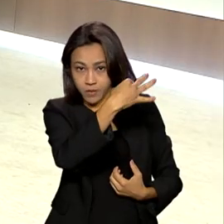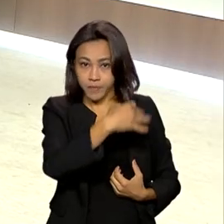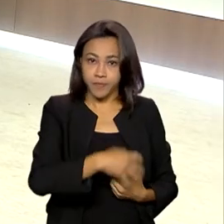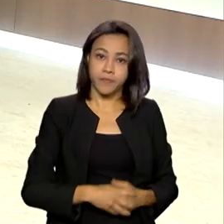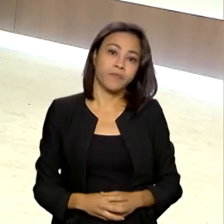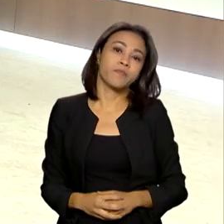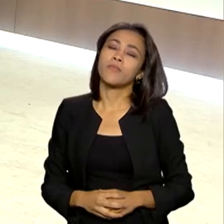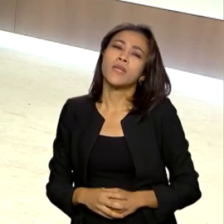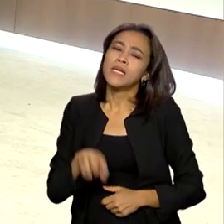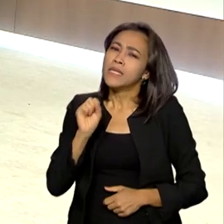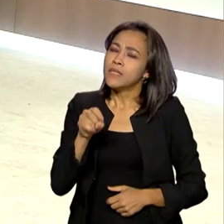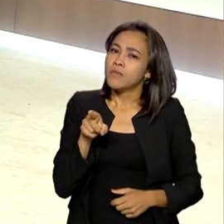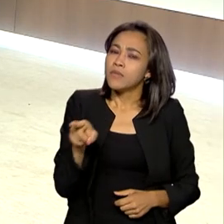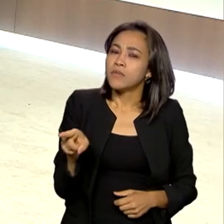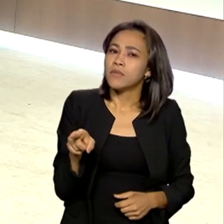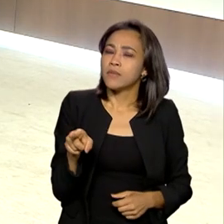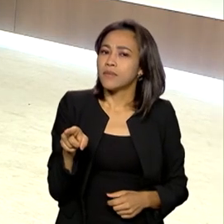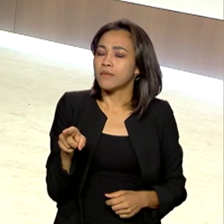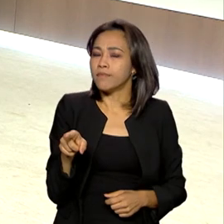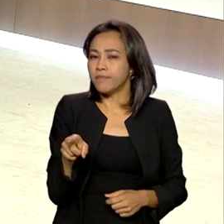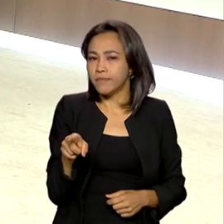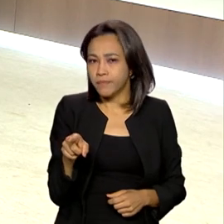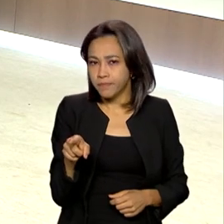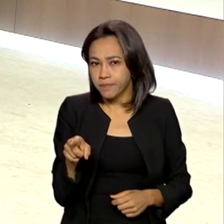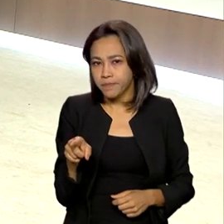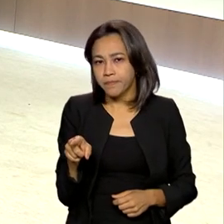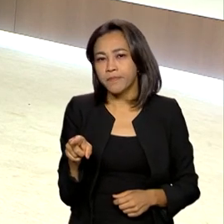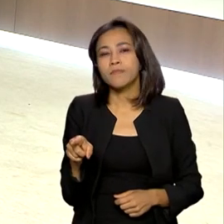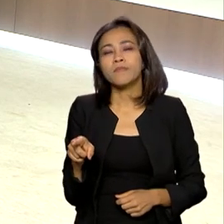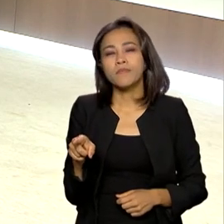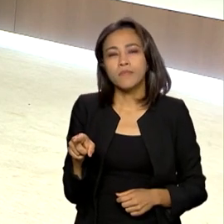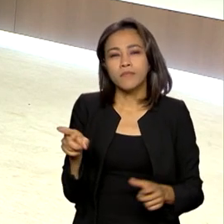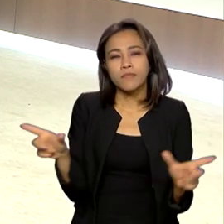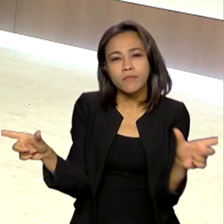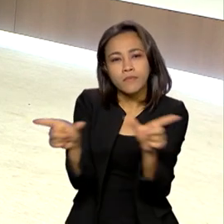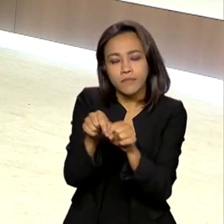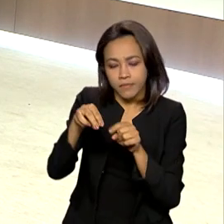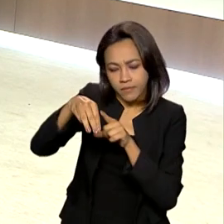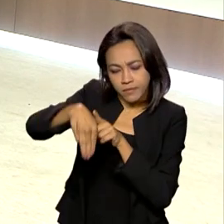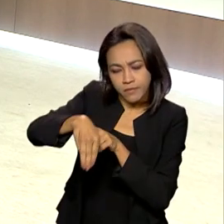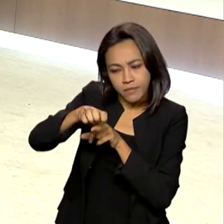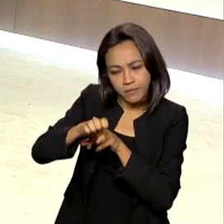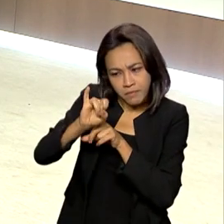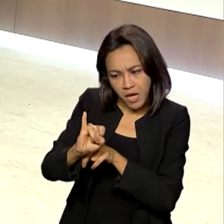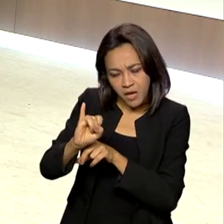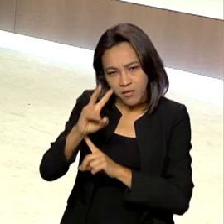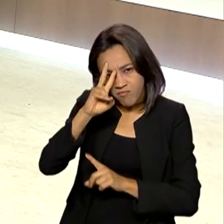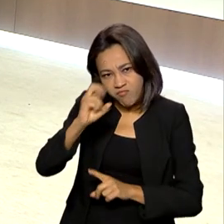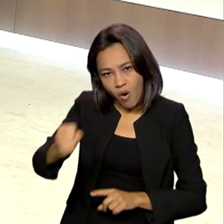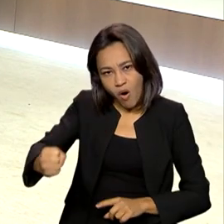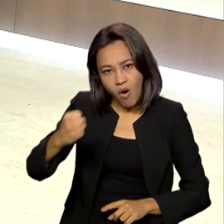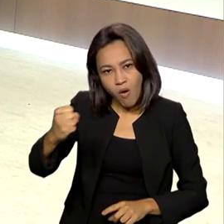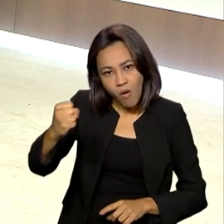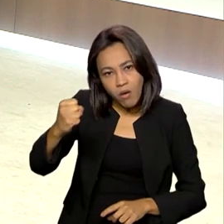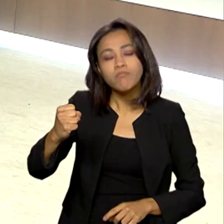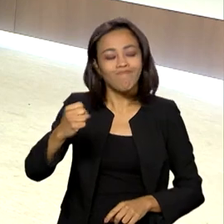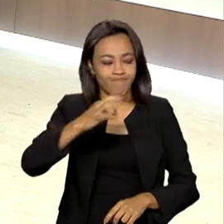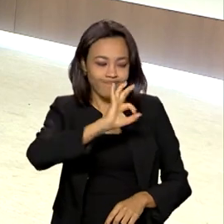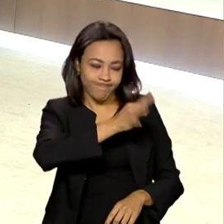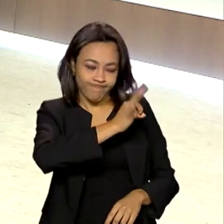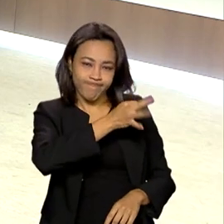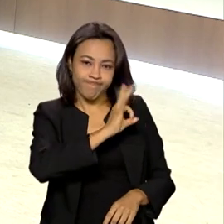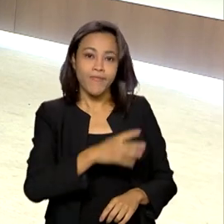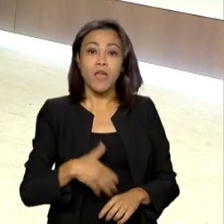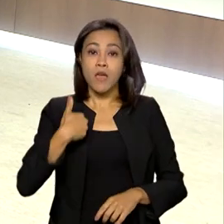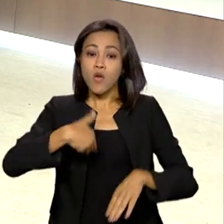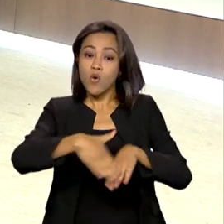E se você for ver, os MEIs têm uma força também grande, né, ministro? Não tenha dúvida. Eu estive conversando